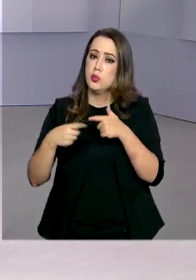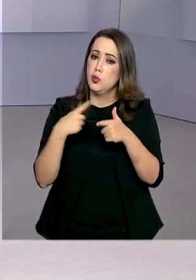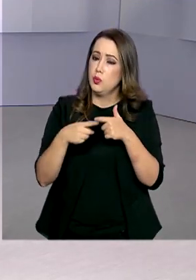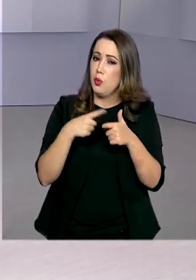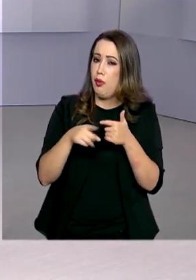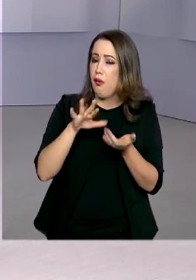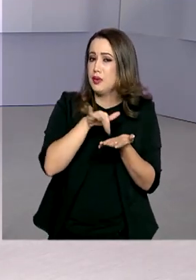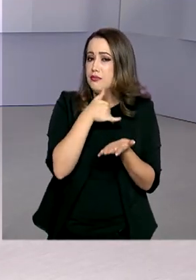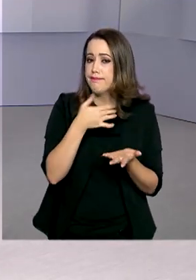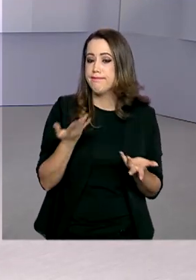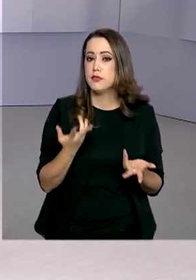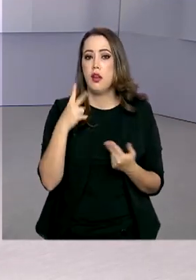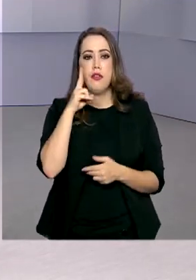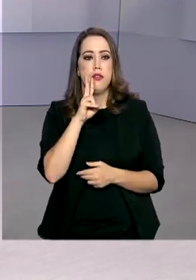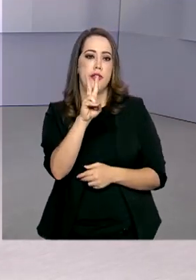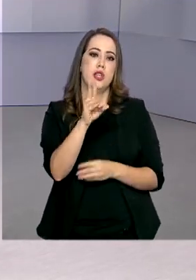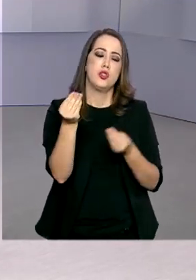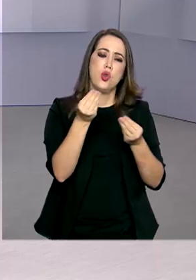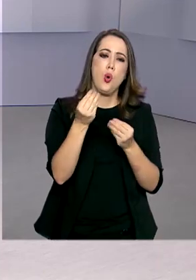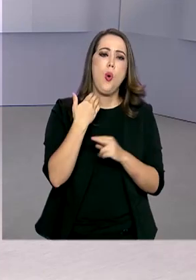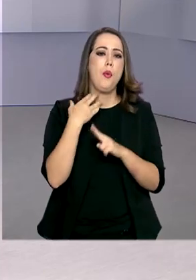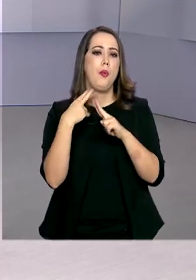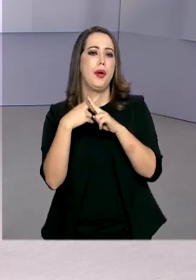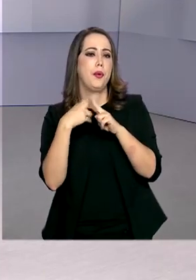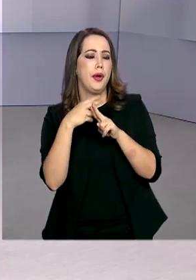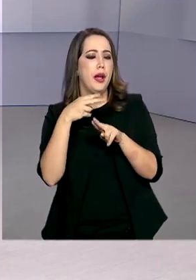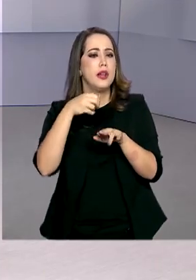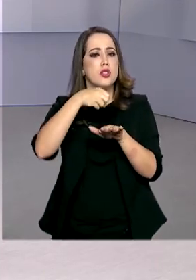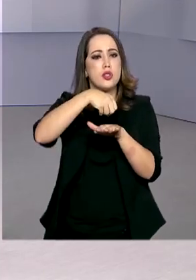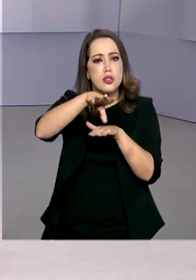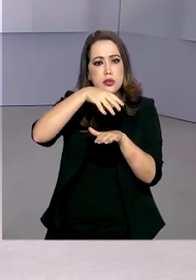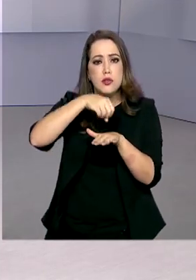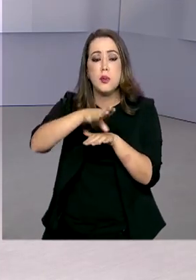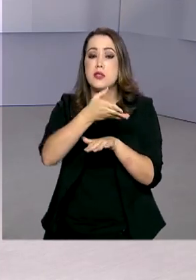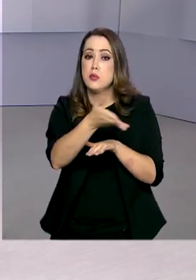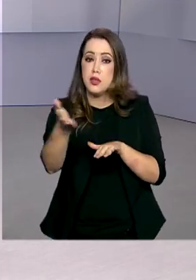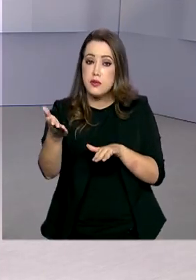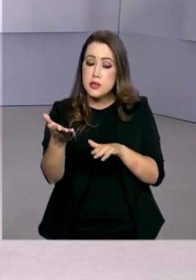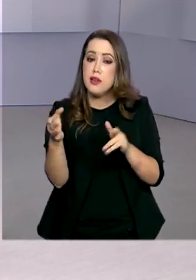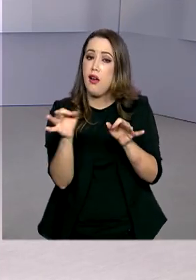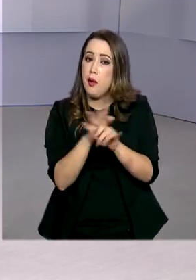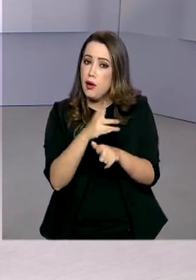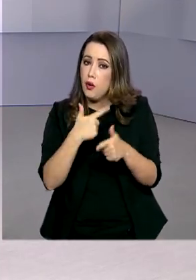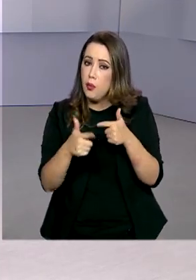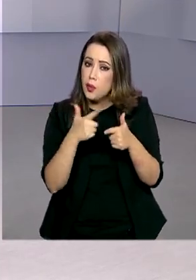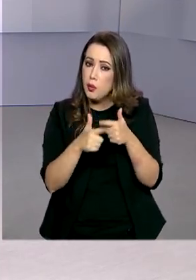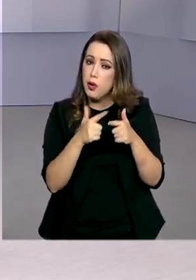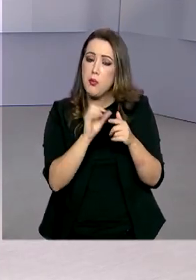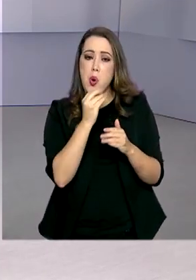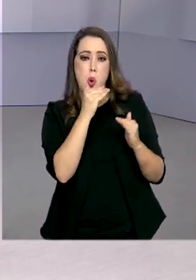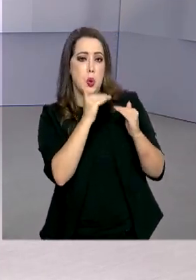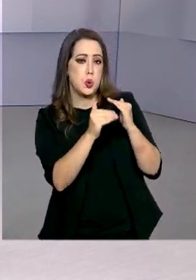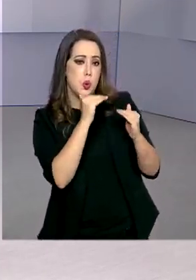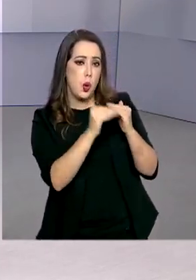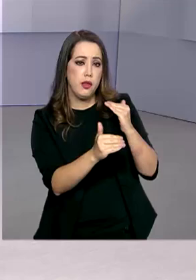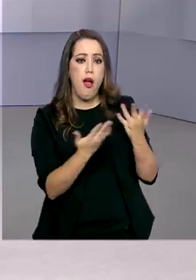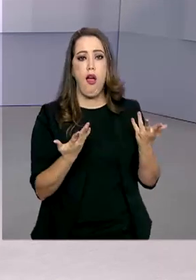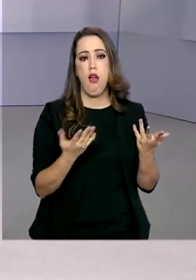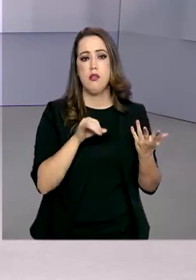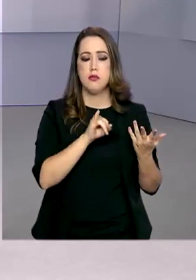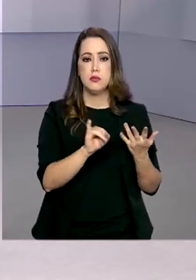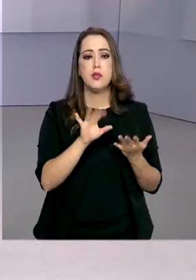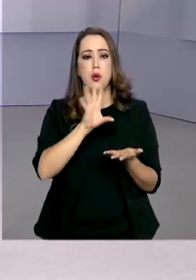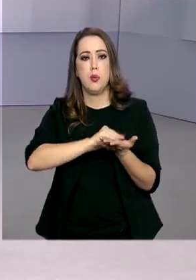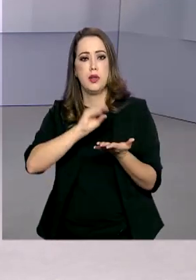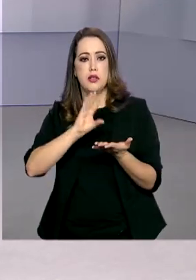cadastral. Veja então as orientações da Caixa para tentar resolver a situação e até contestar a negação do pedido pelo